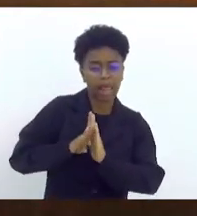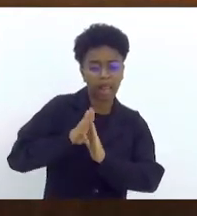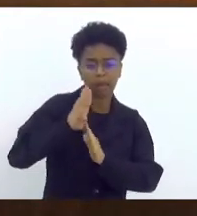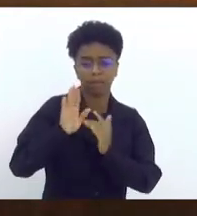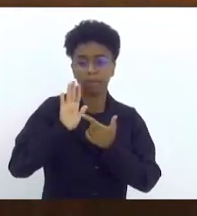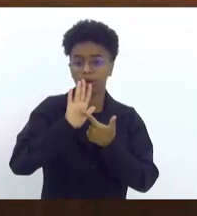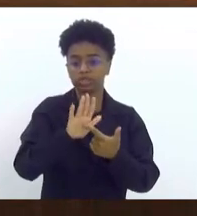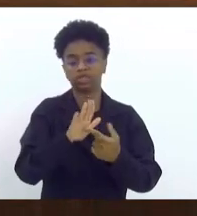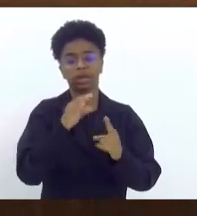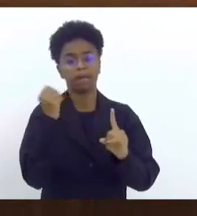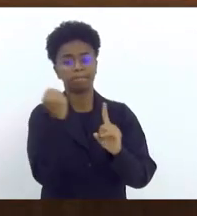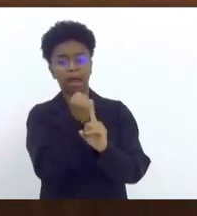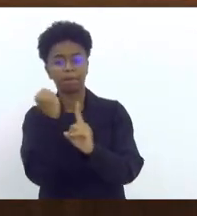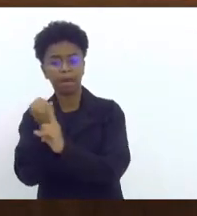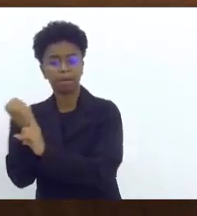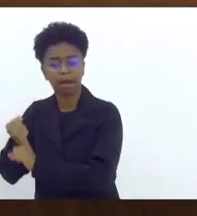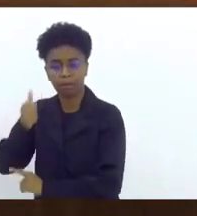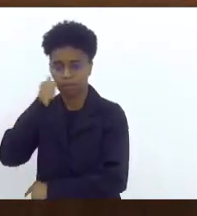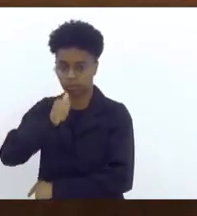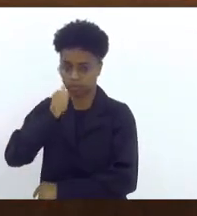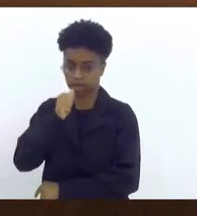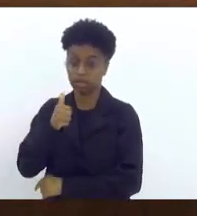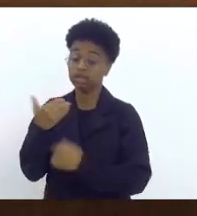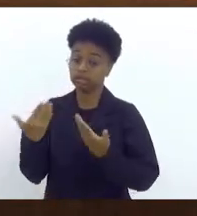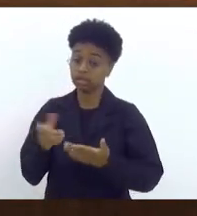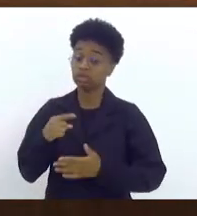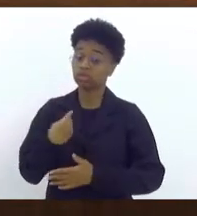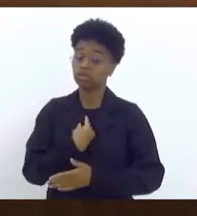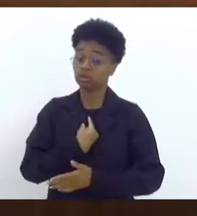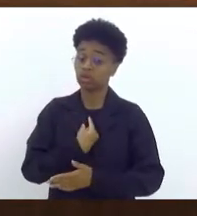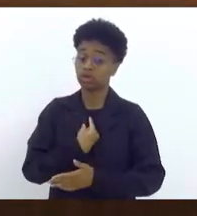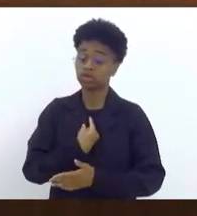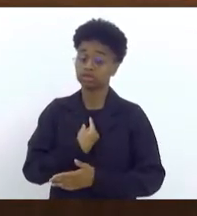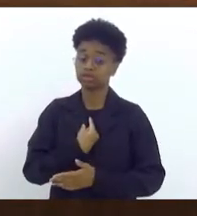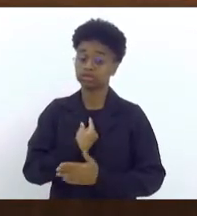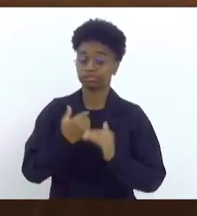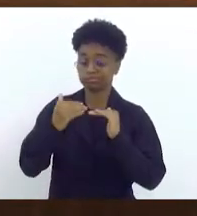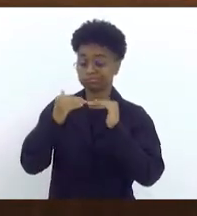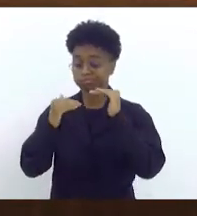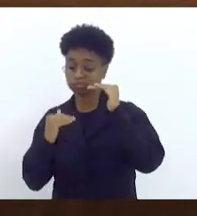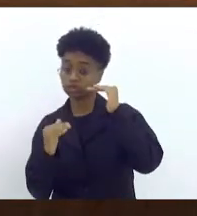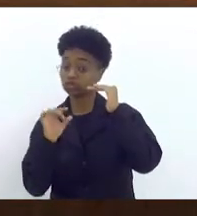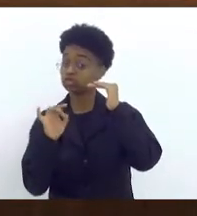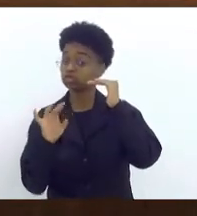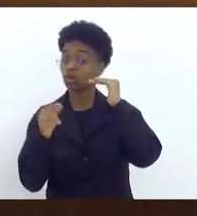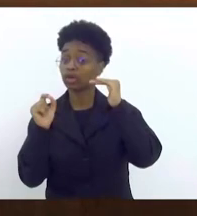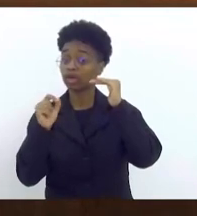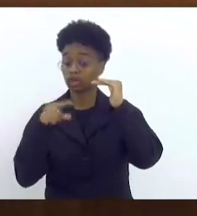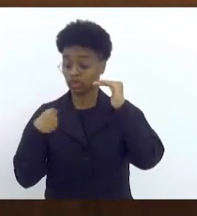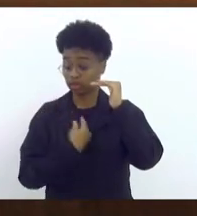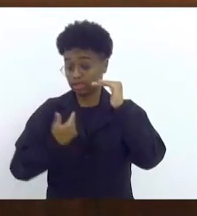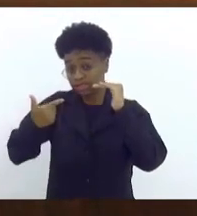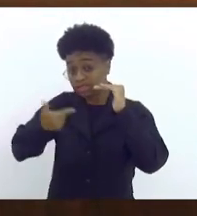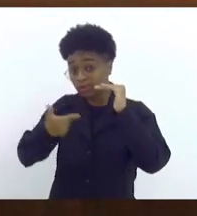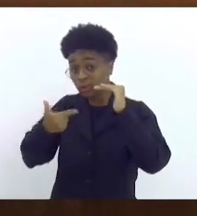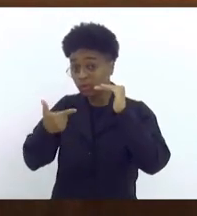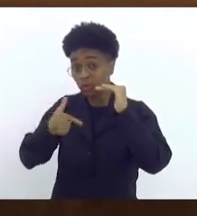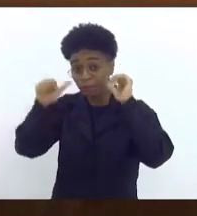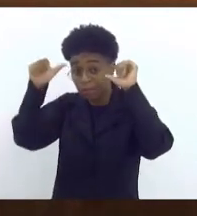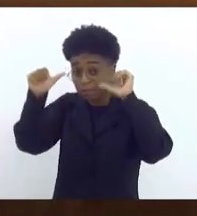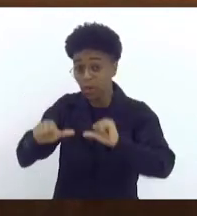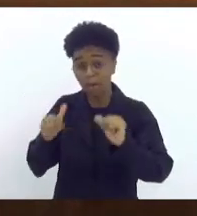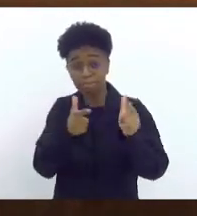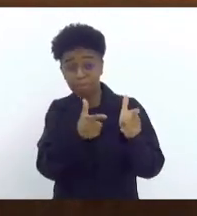é sério demais. Perdemos a pena, senhor presidente, e é importante dizer que estamos em segundo lugar com o maior índice de